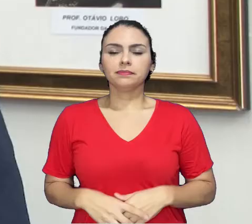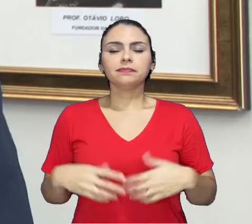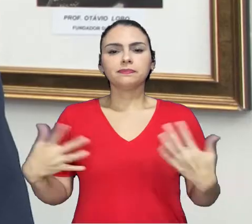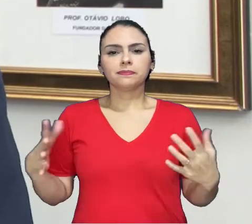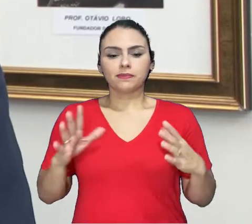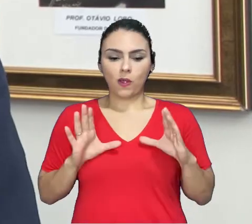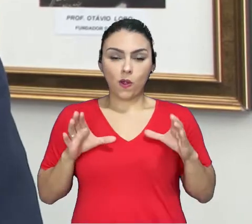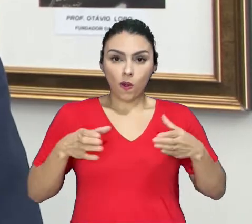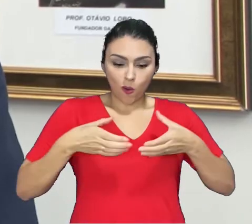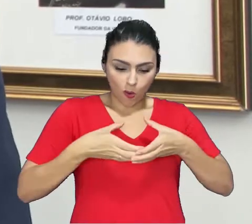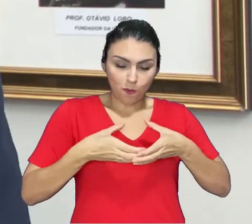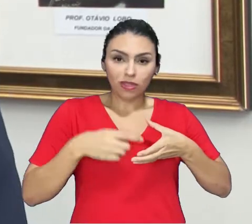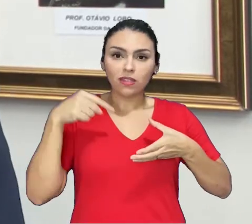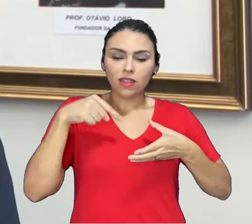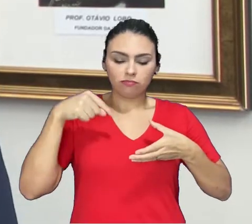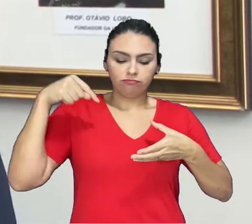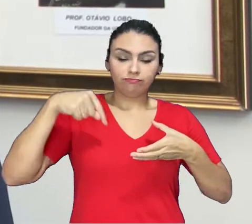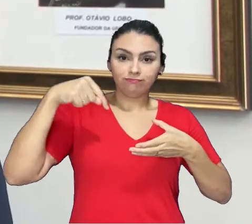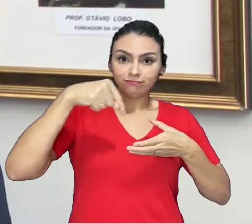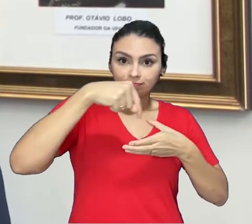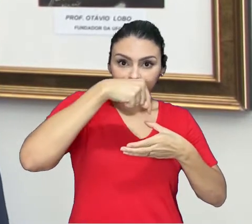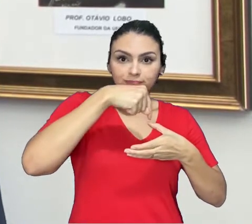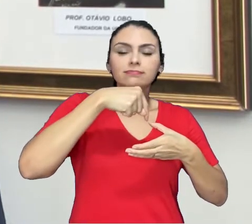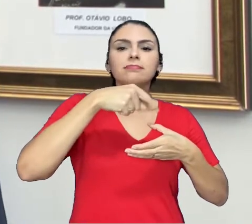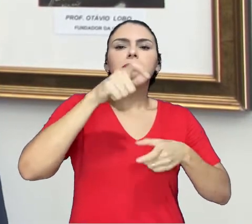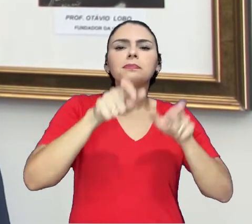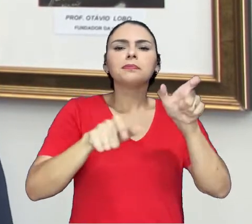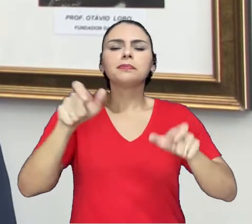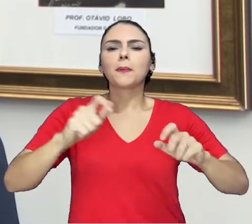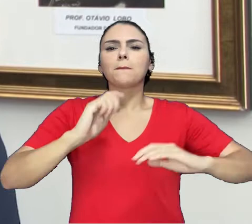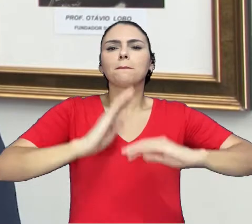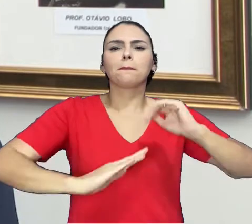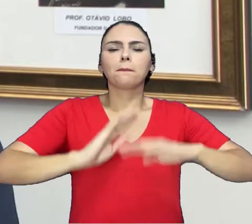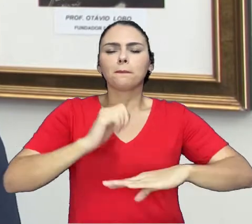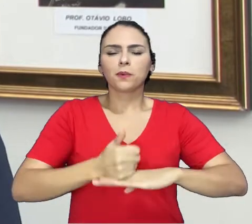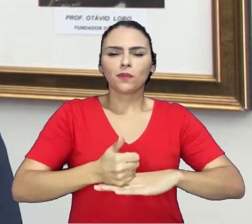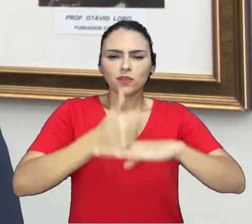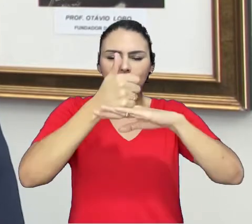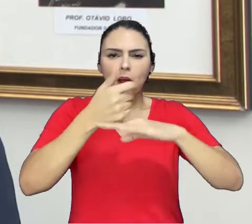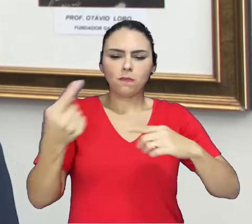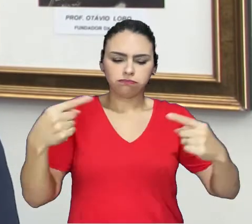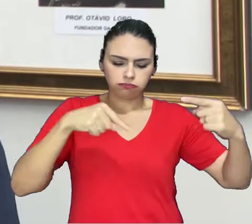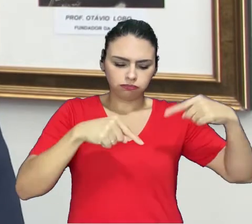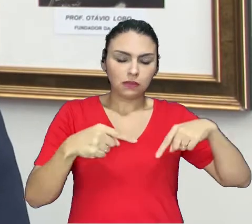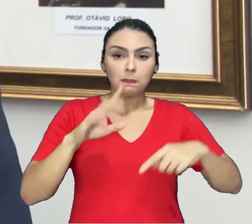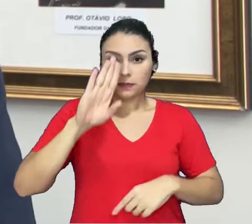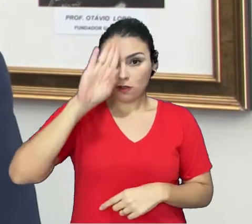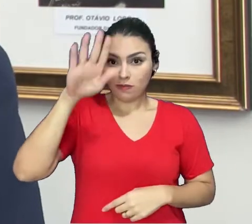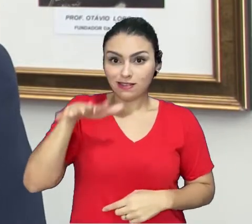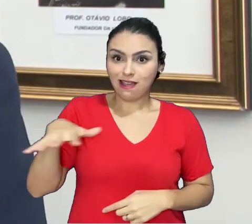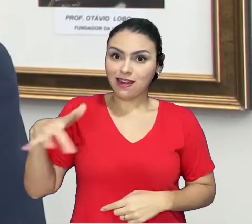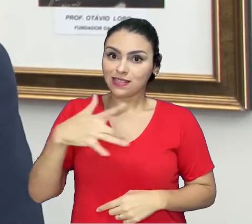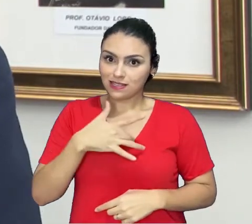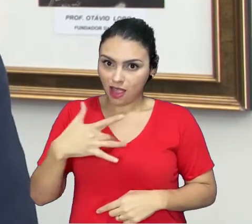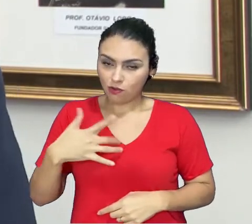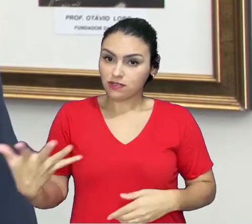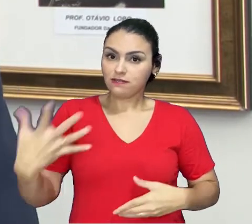Esse comitê foi composto por vários profissionais, principalmente profissionais na área de saúde,